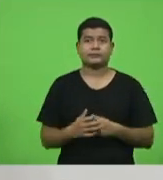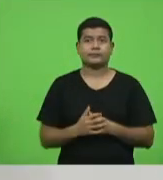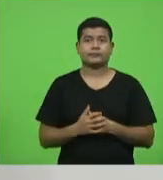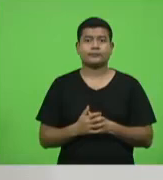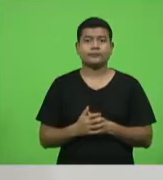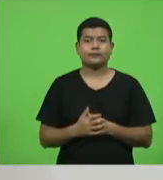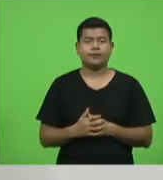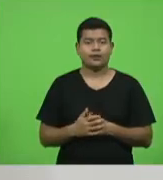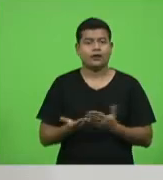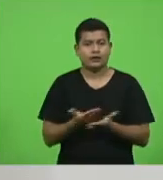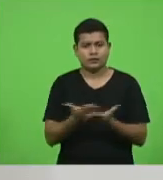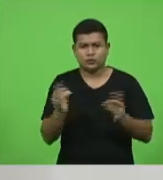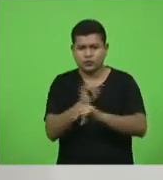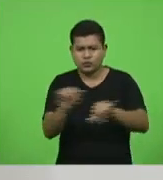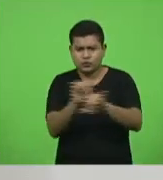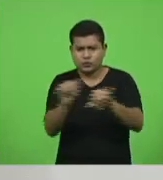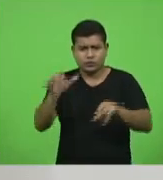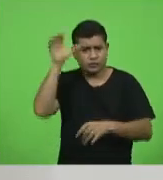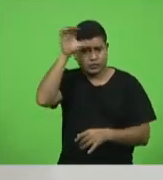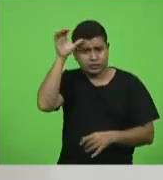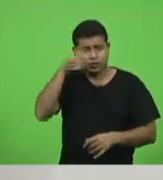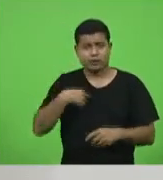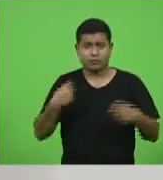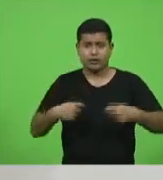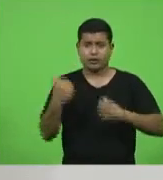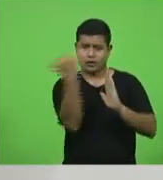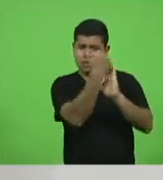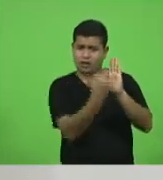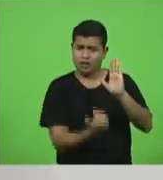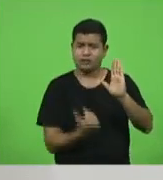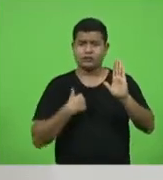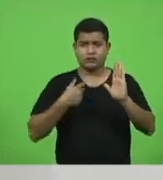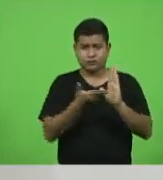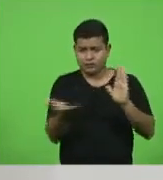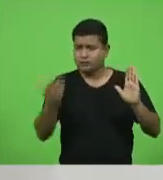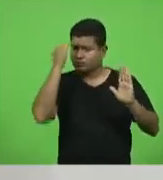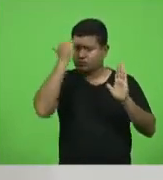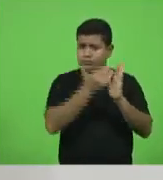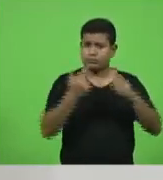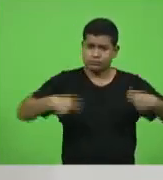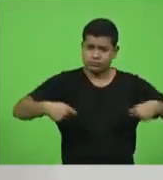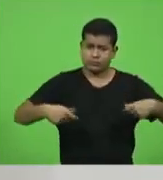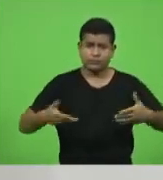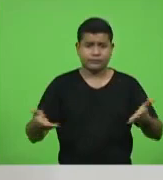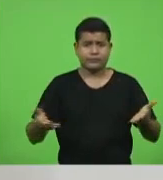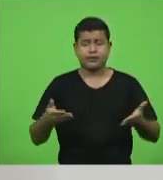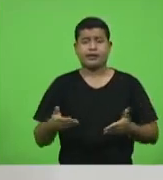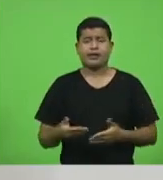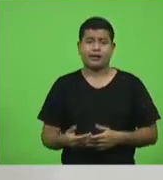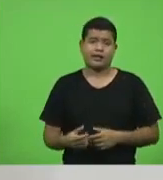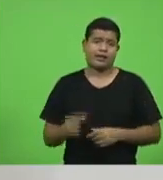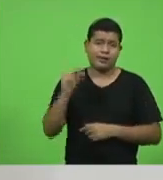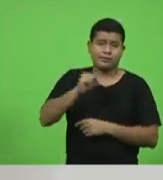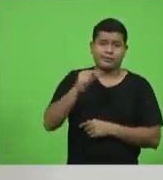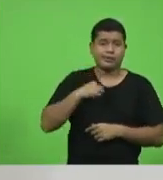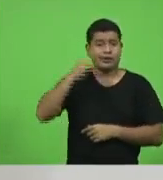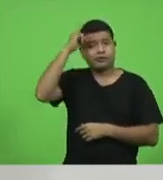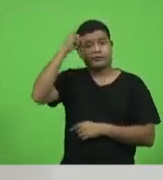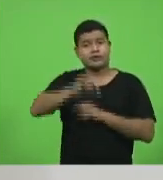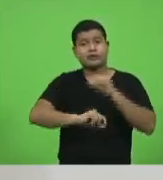conscientizar a população dos protocolos é o mínimo que se pode fazer evitando aí as baladas